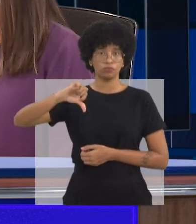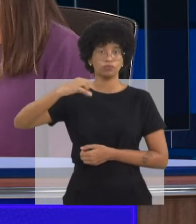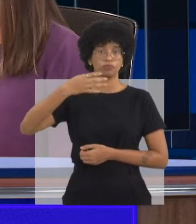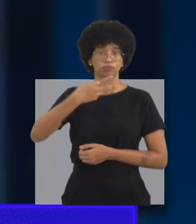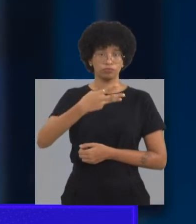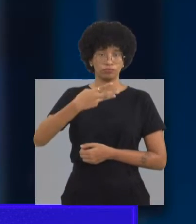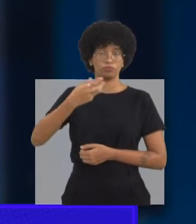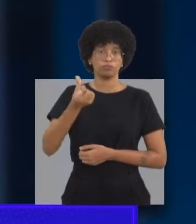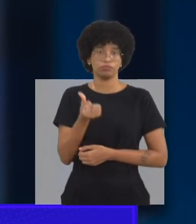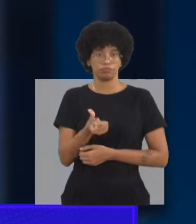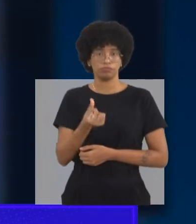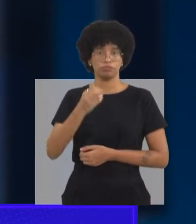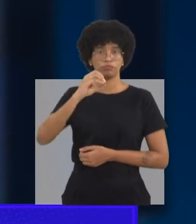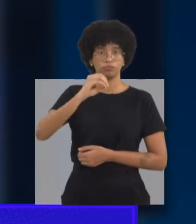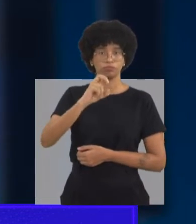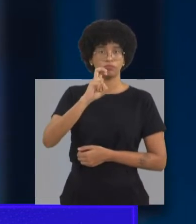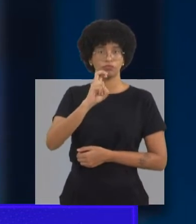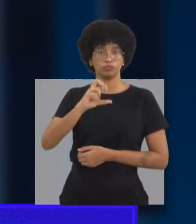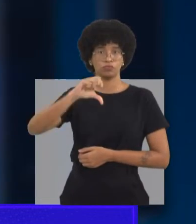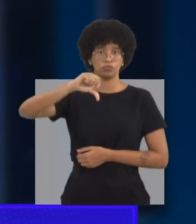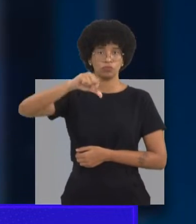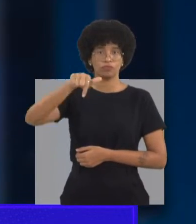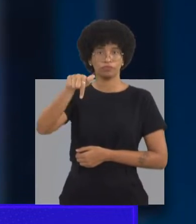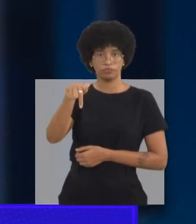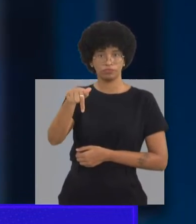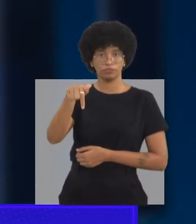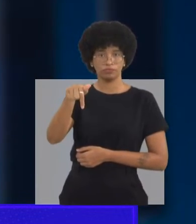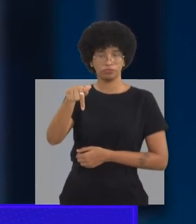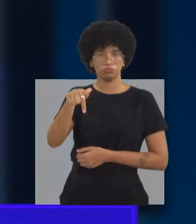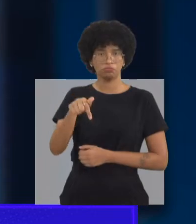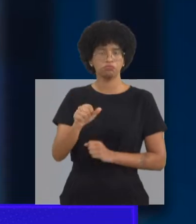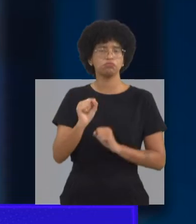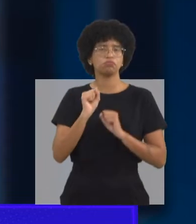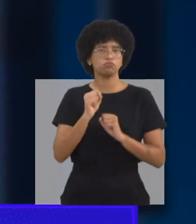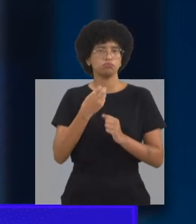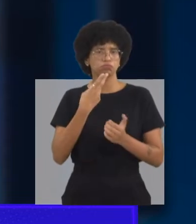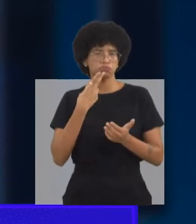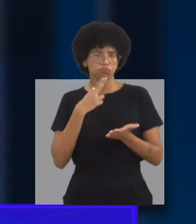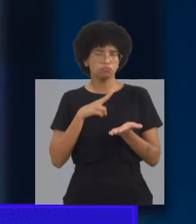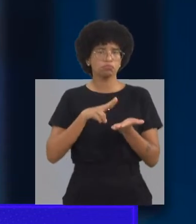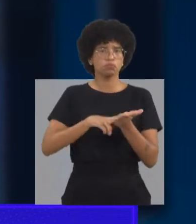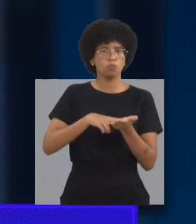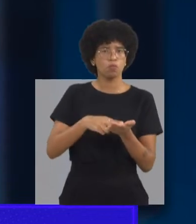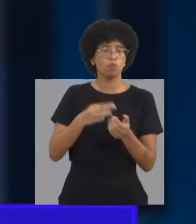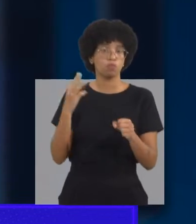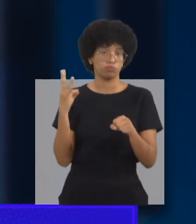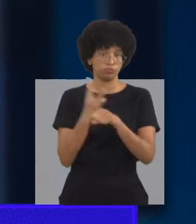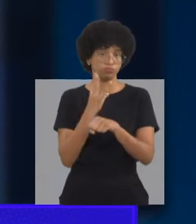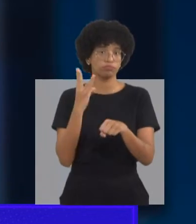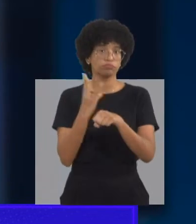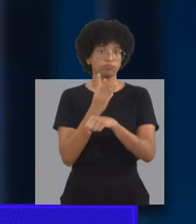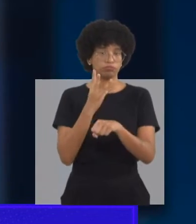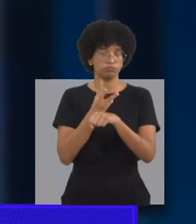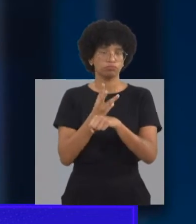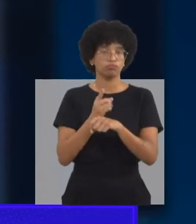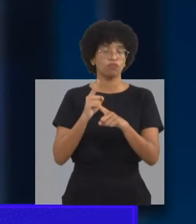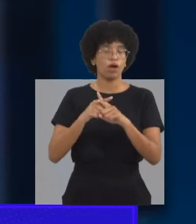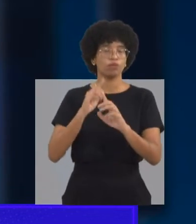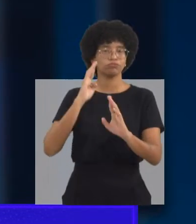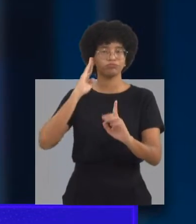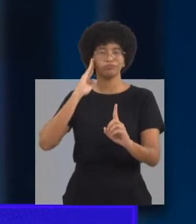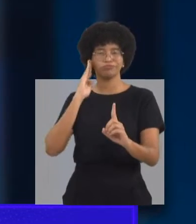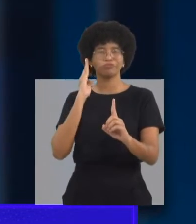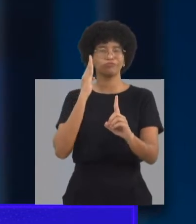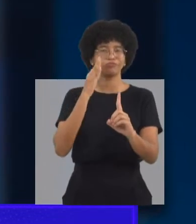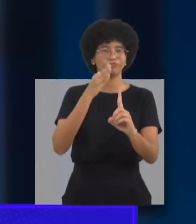unidades e o ETI Presidente Dutra no estado do Maranhão. Então, o telefone para contato pode ser